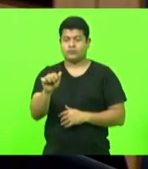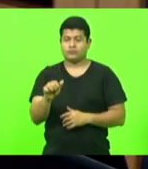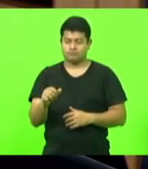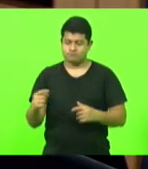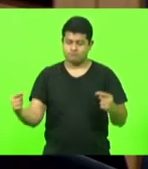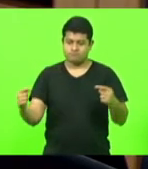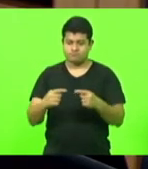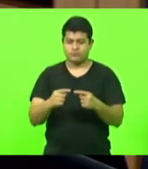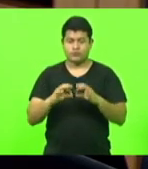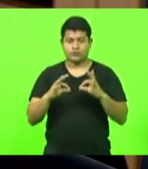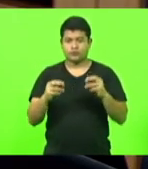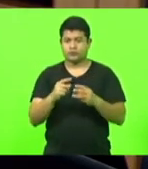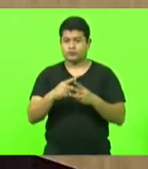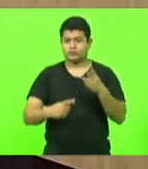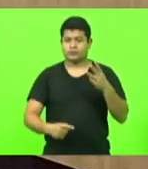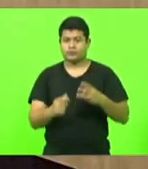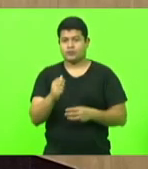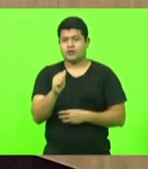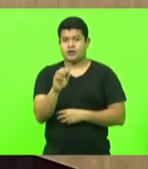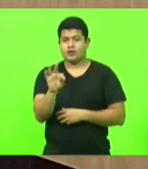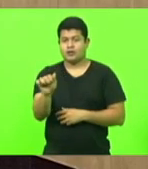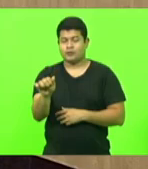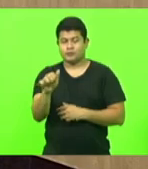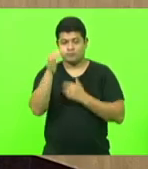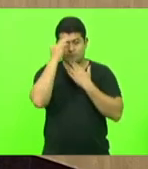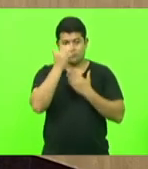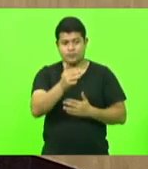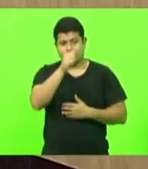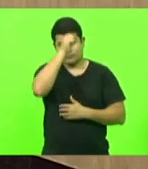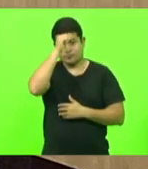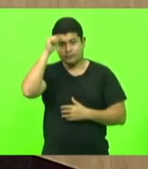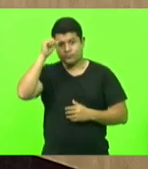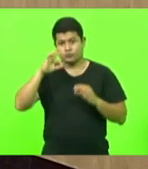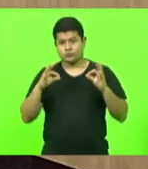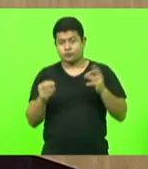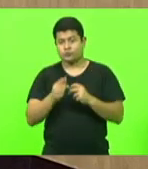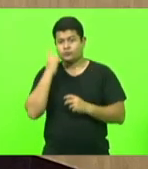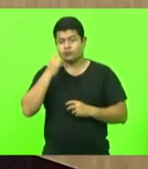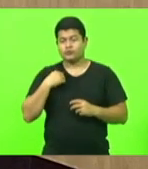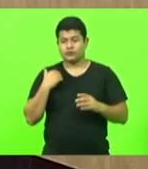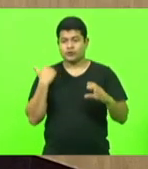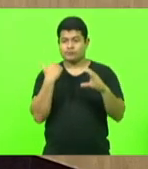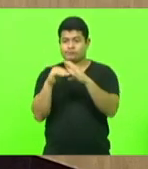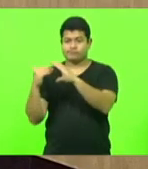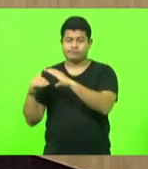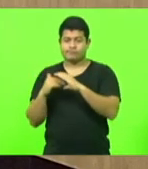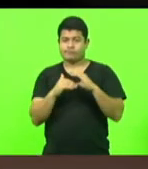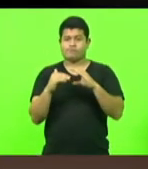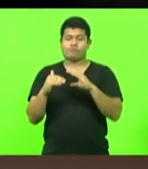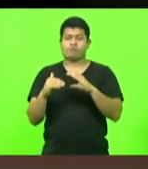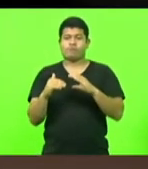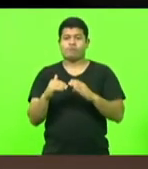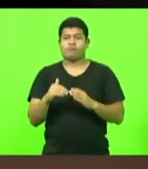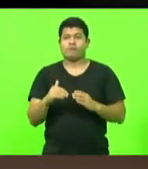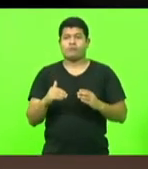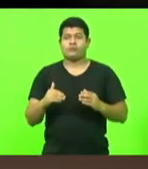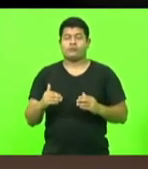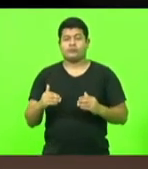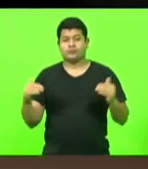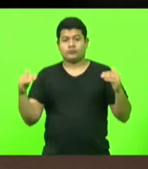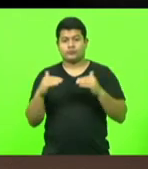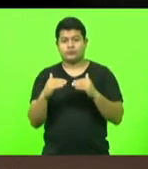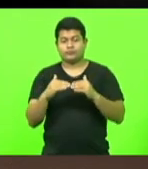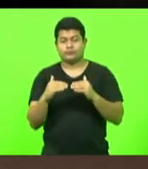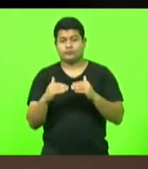Presidente. Obrigado, deputado Adrianinho. Todos os deputados já receberam seus e-mails à ata, que conforme o nosso regimento